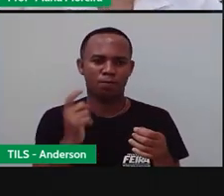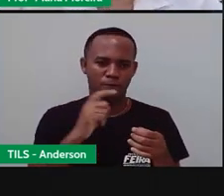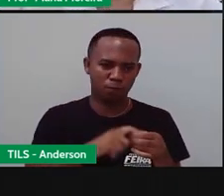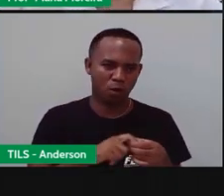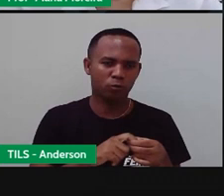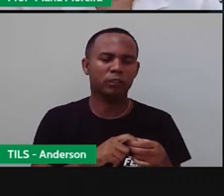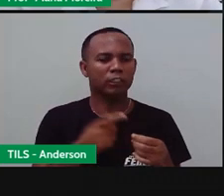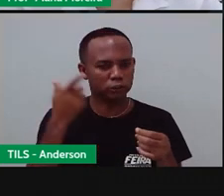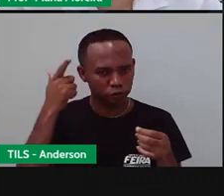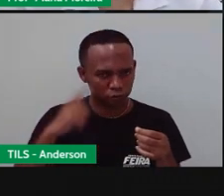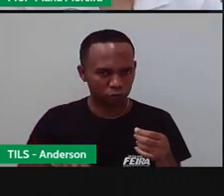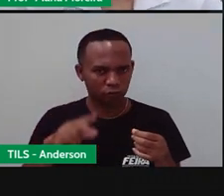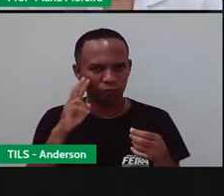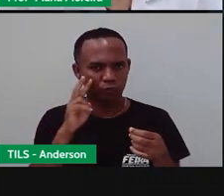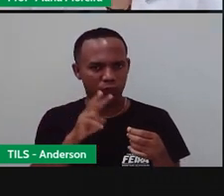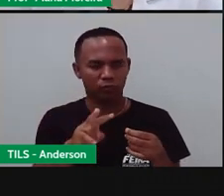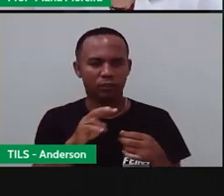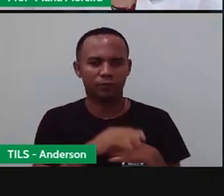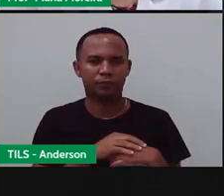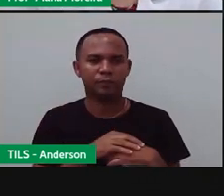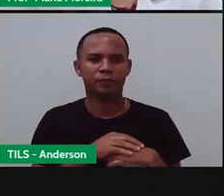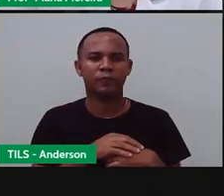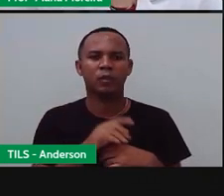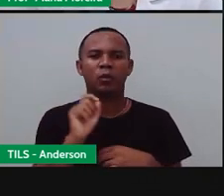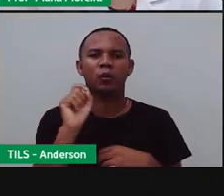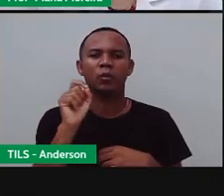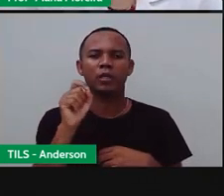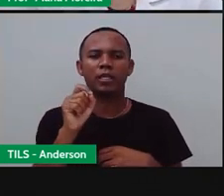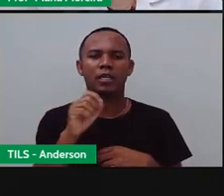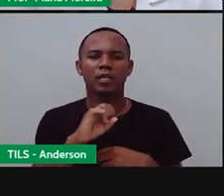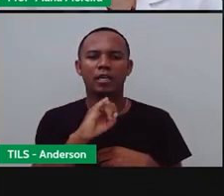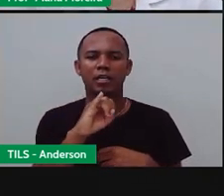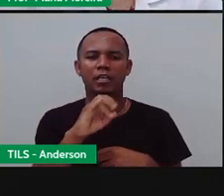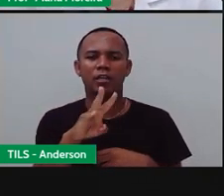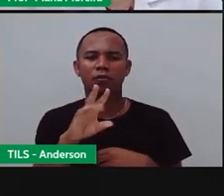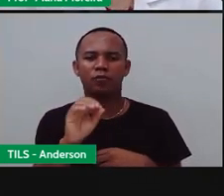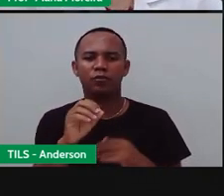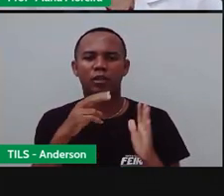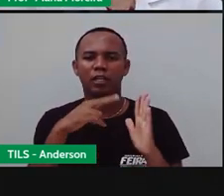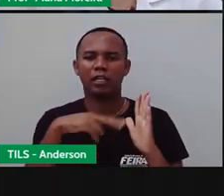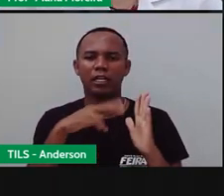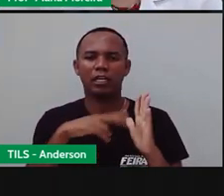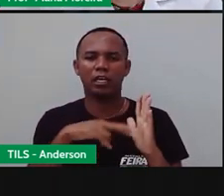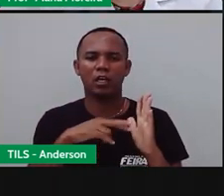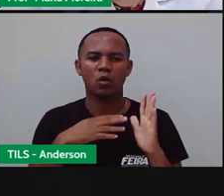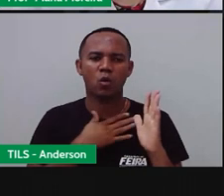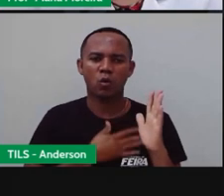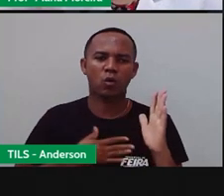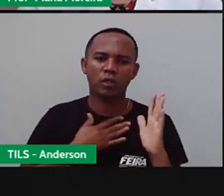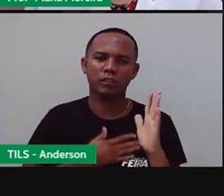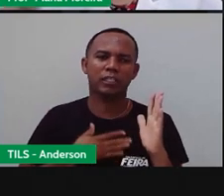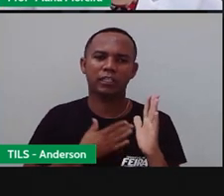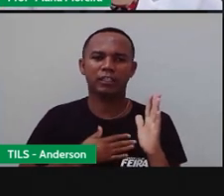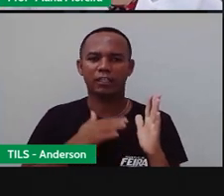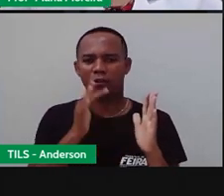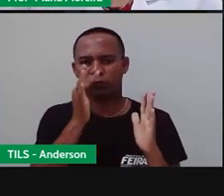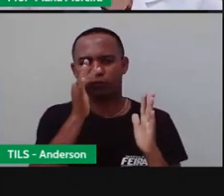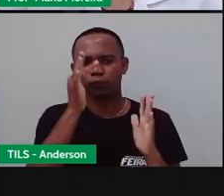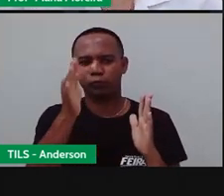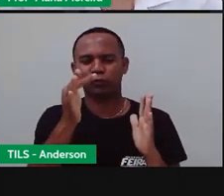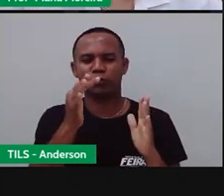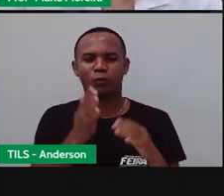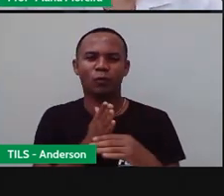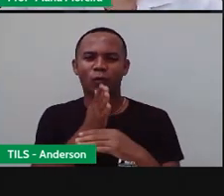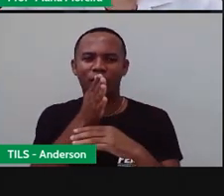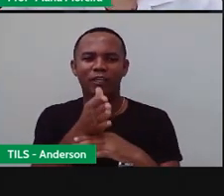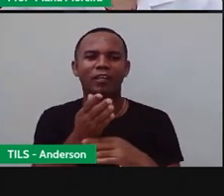ela uma outra vez Certo? O que Ivo leu no livro? O também gostaria de fazer? O que foi que ele leu? que tinha